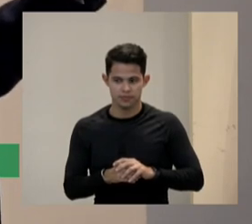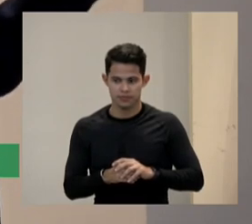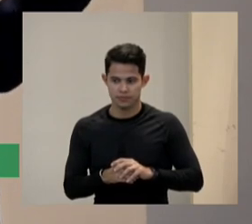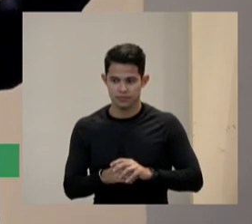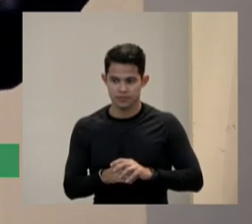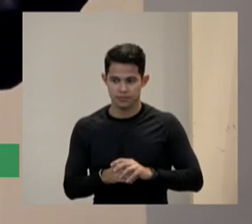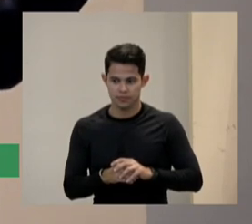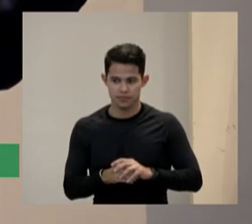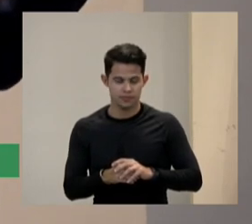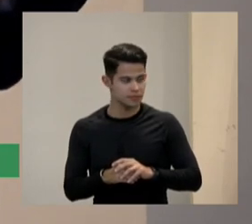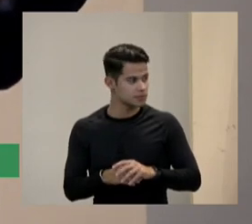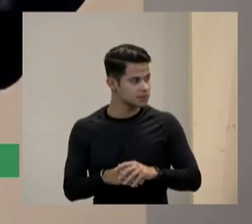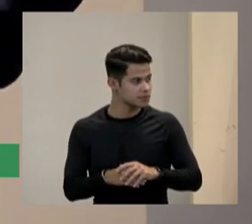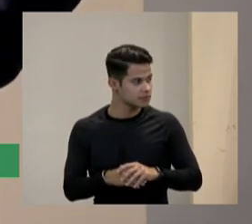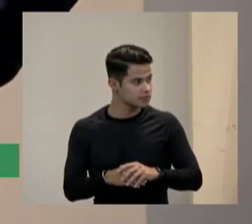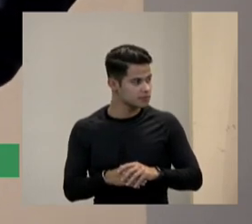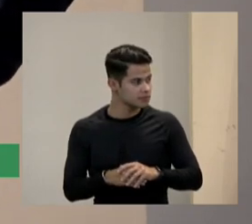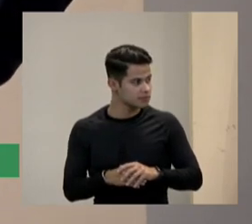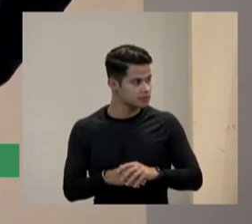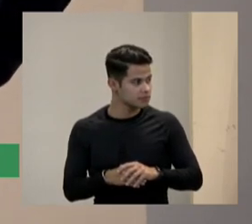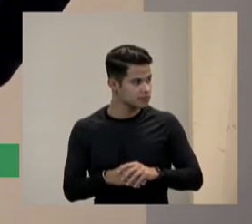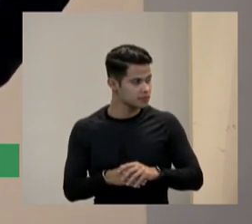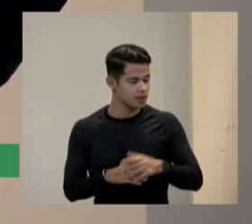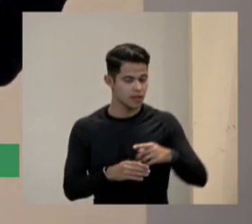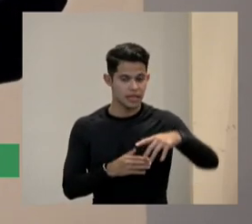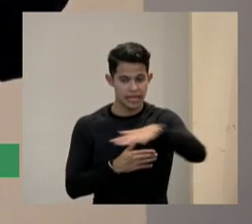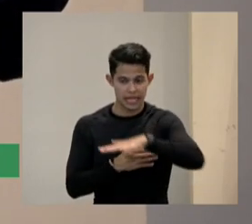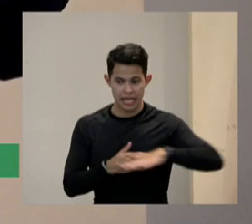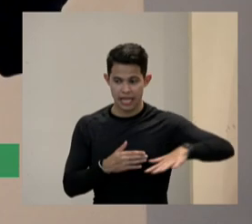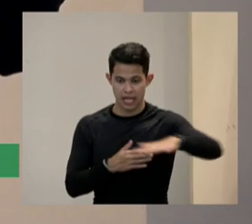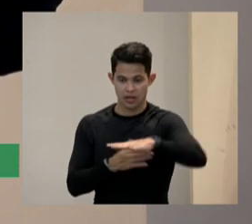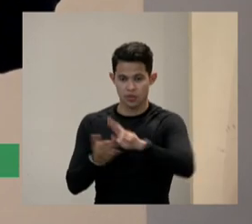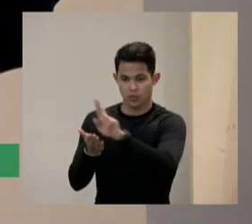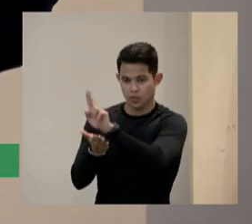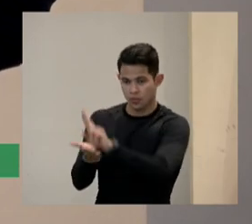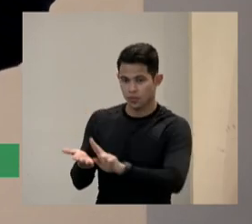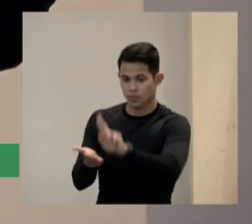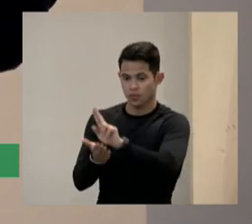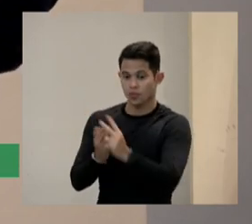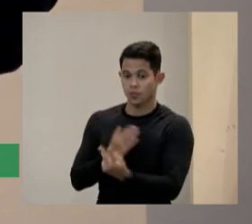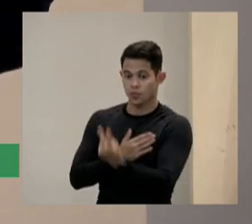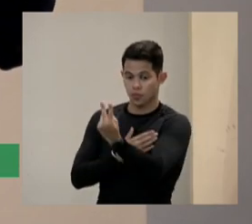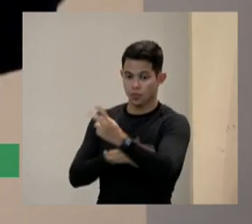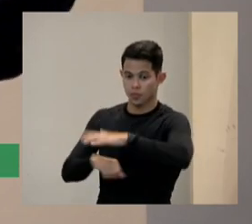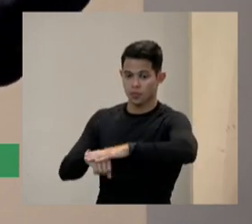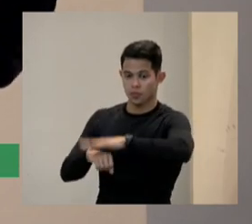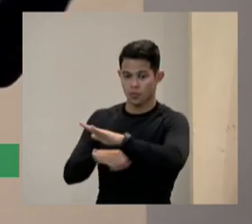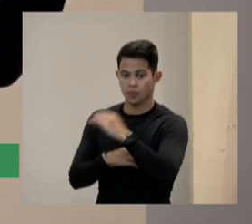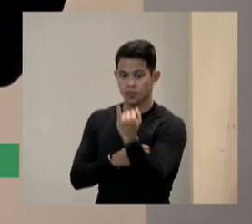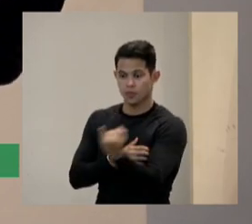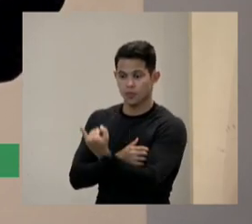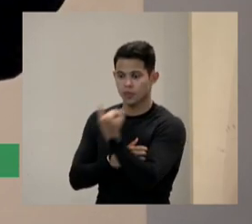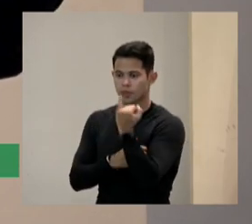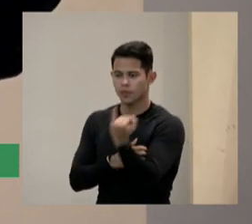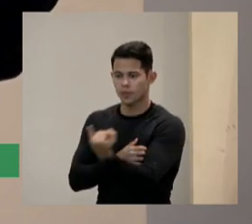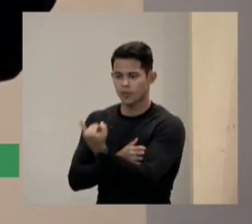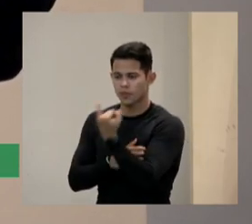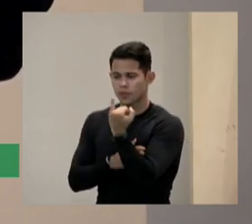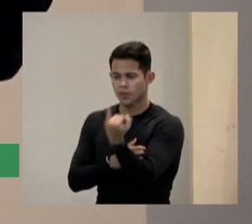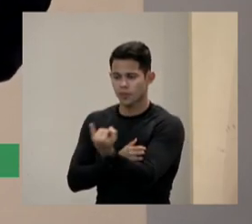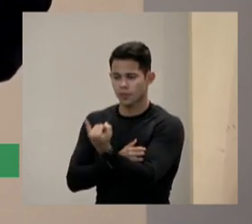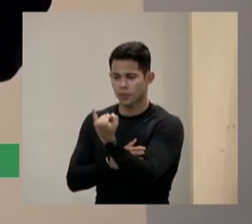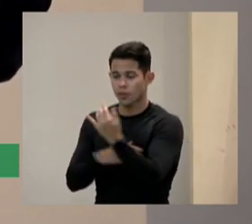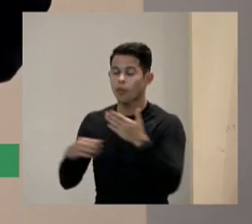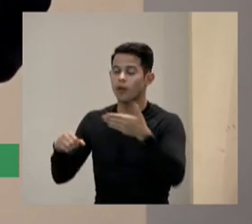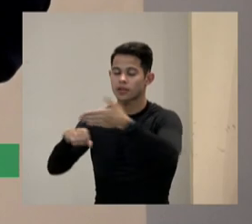e no âmbito universitário as duas mais importantes o acesso a